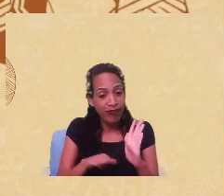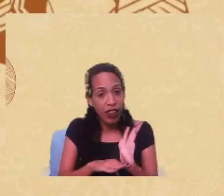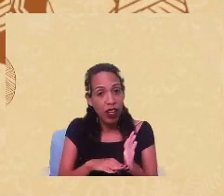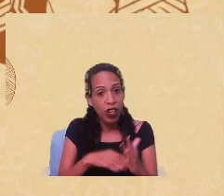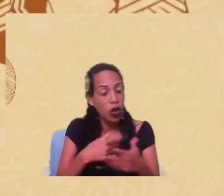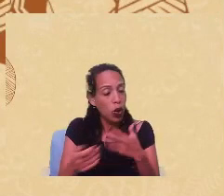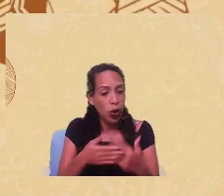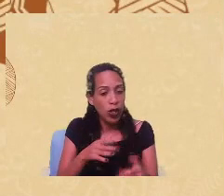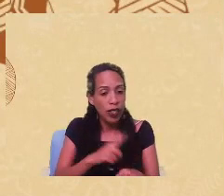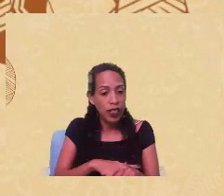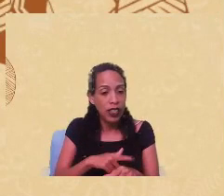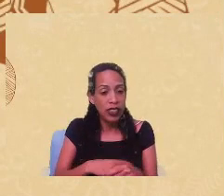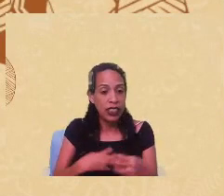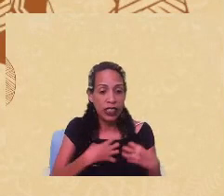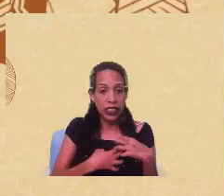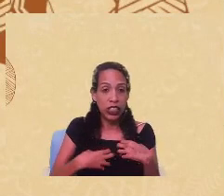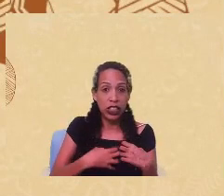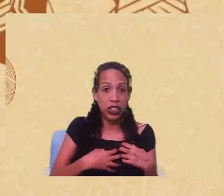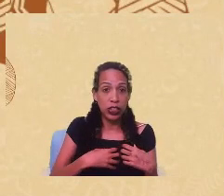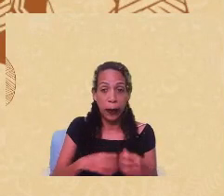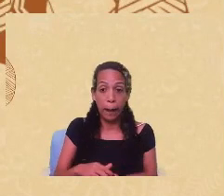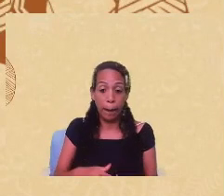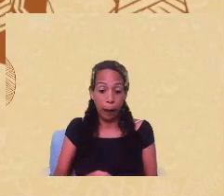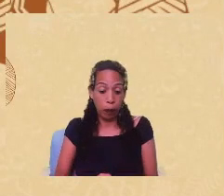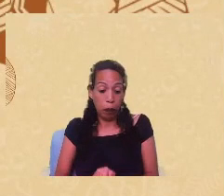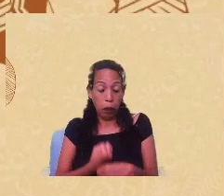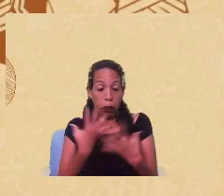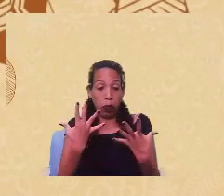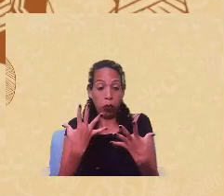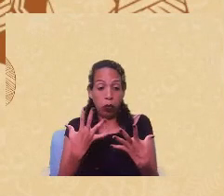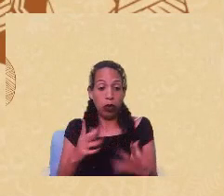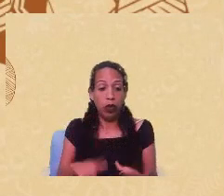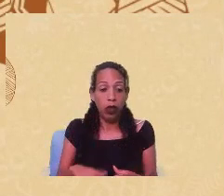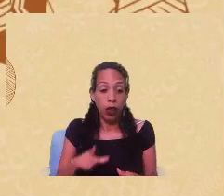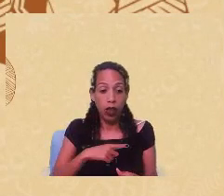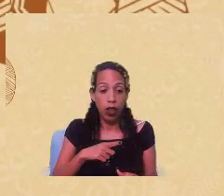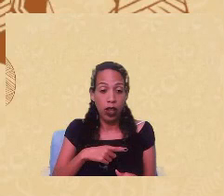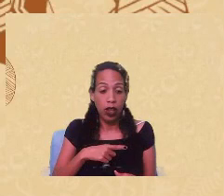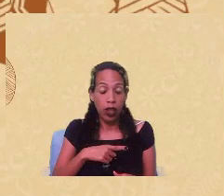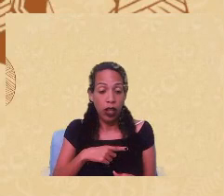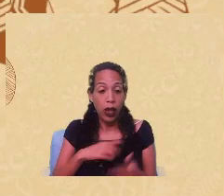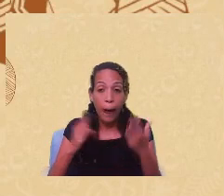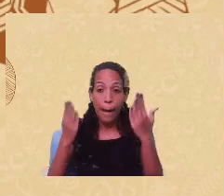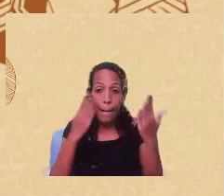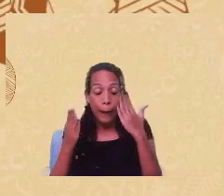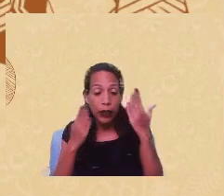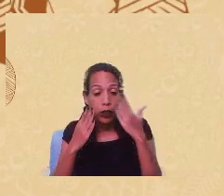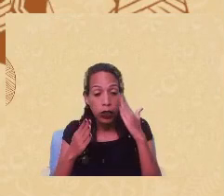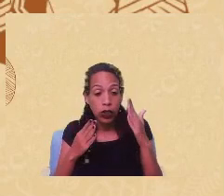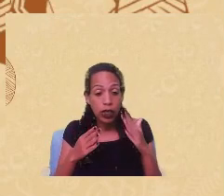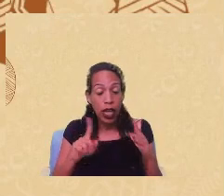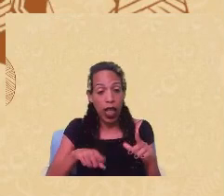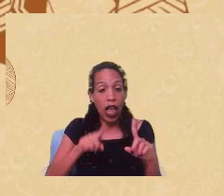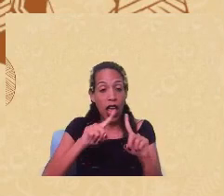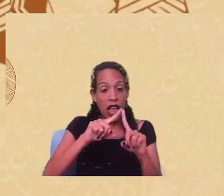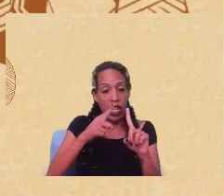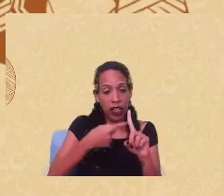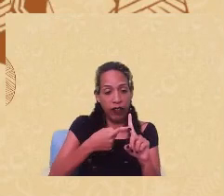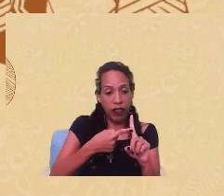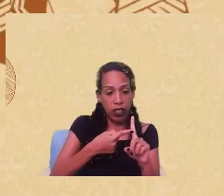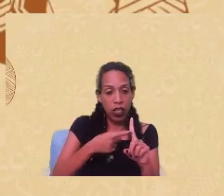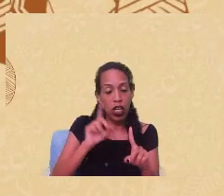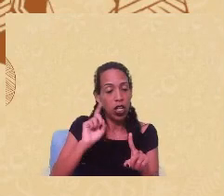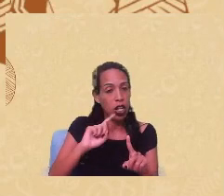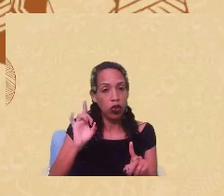vida, se sentirem completas. E esse momento, para muitos discursos do campo psicológico, é a gravidez. Não somos